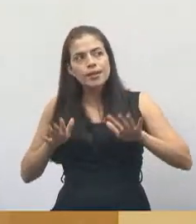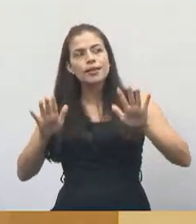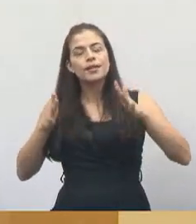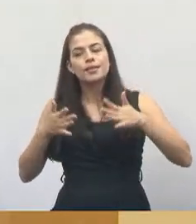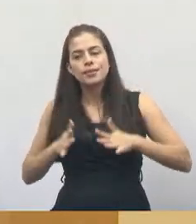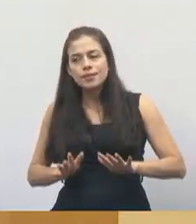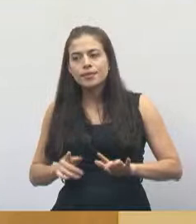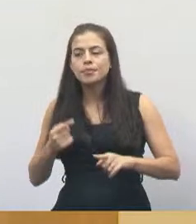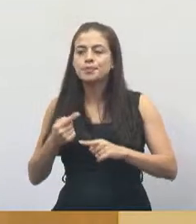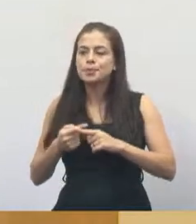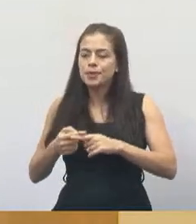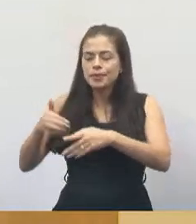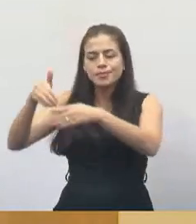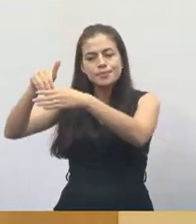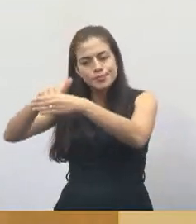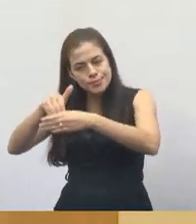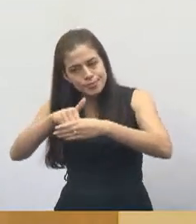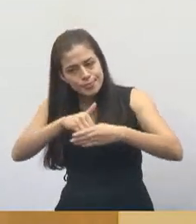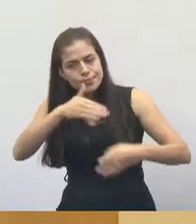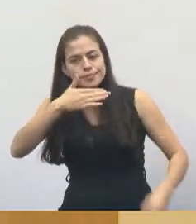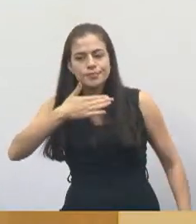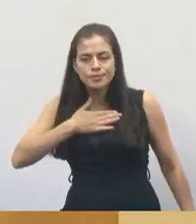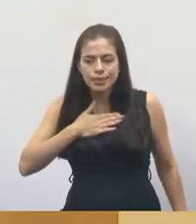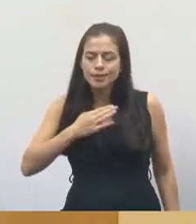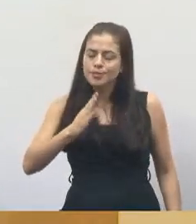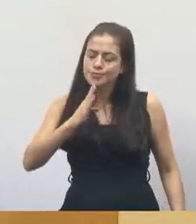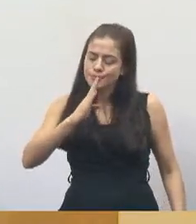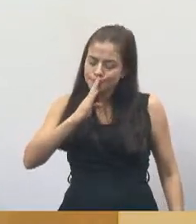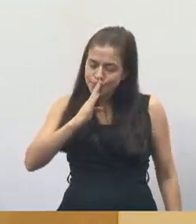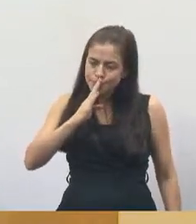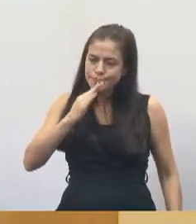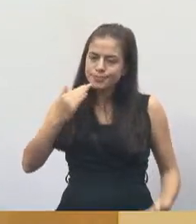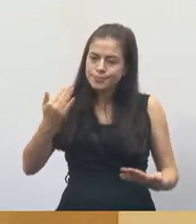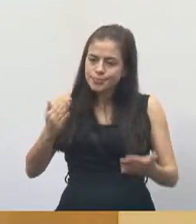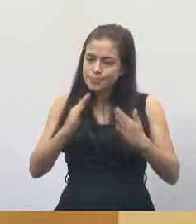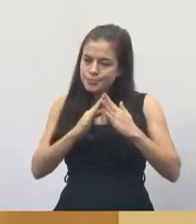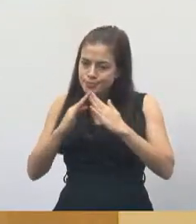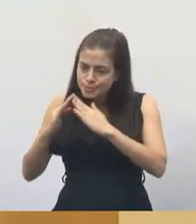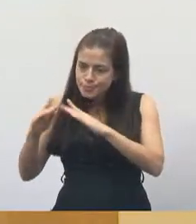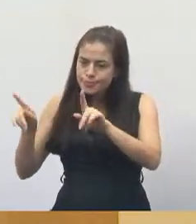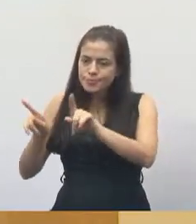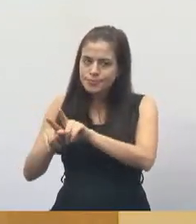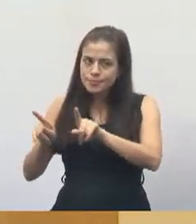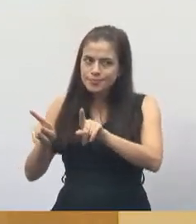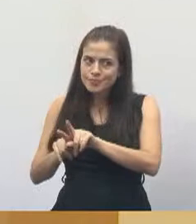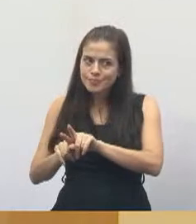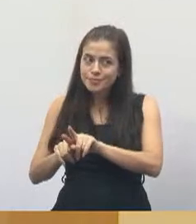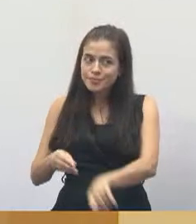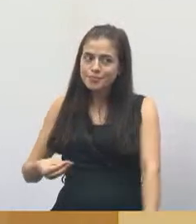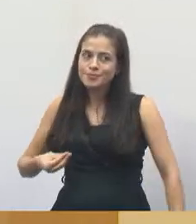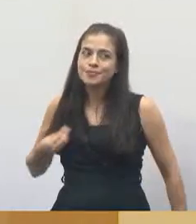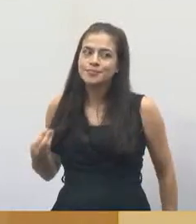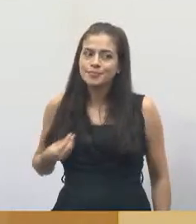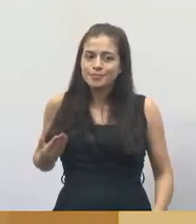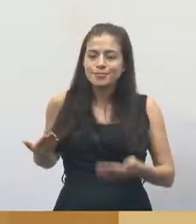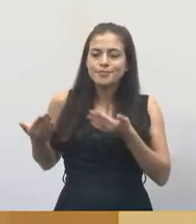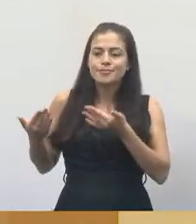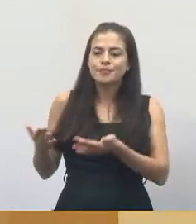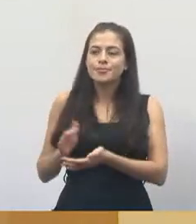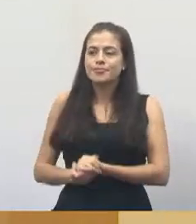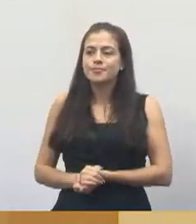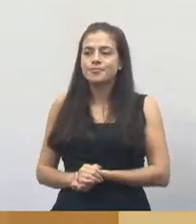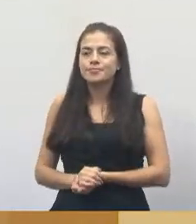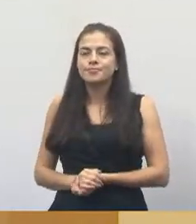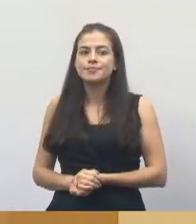é meu eleitor, então tem que ficar quieto, né? Eleitor e vizinho, né? Mas a vida é essa aí. Então, estamos